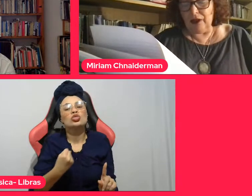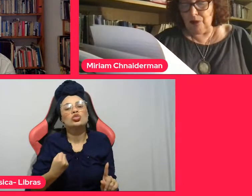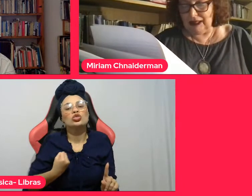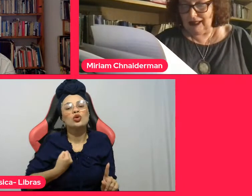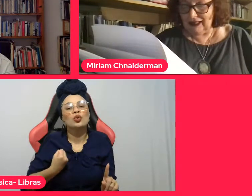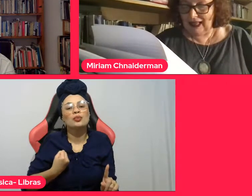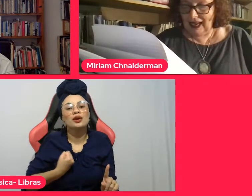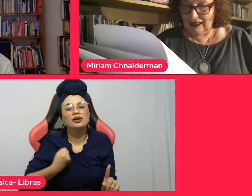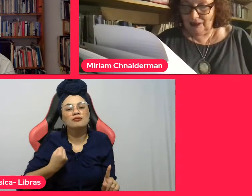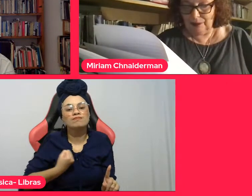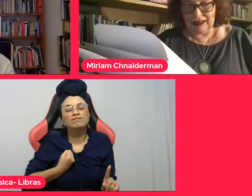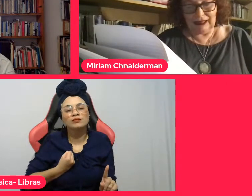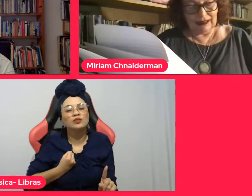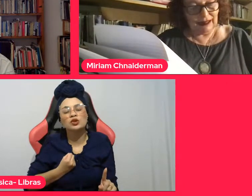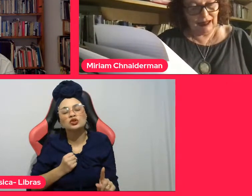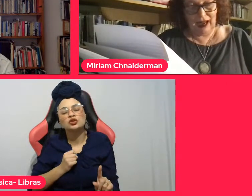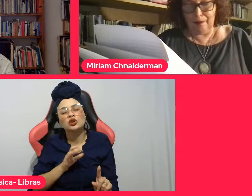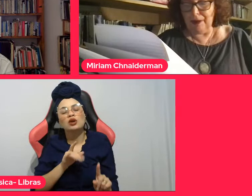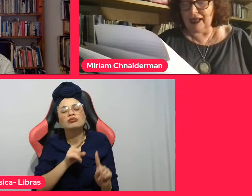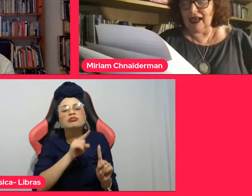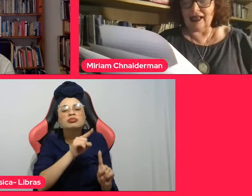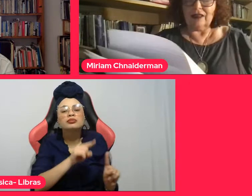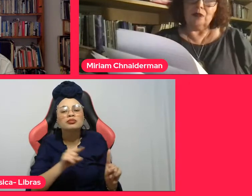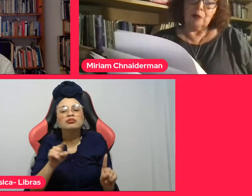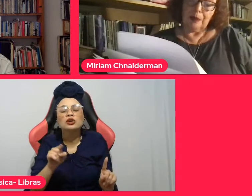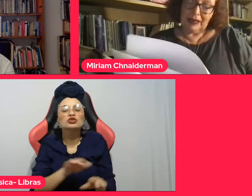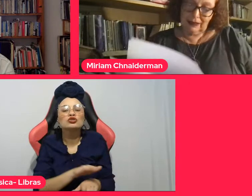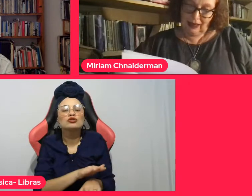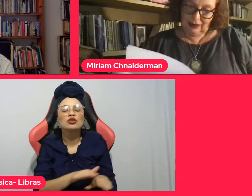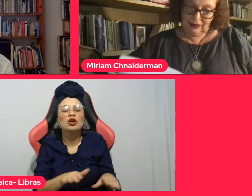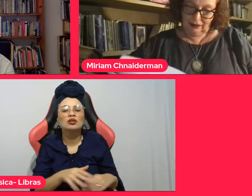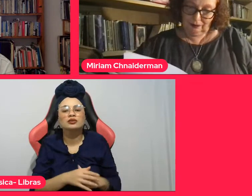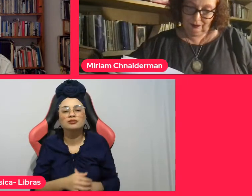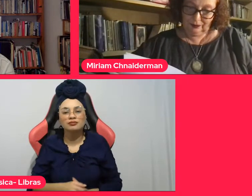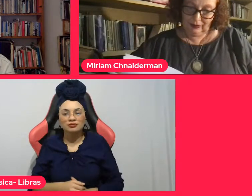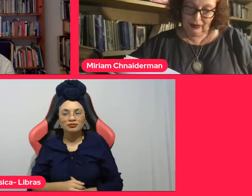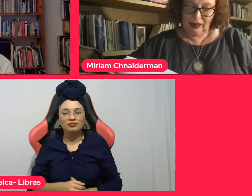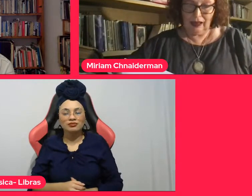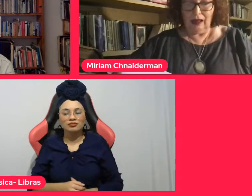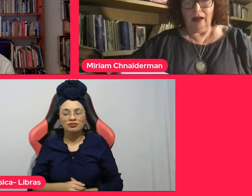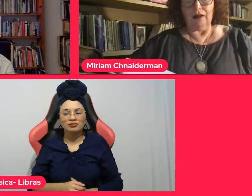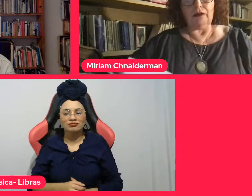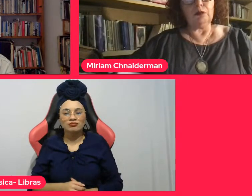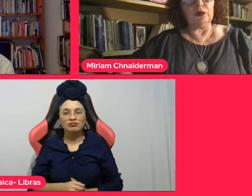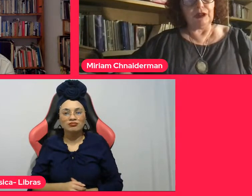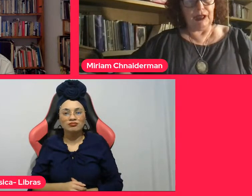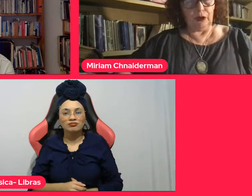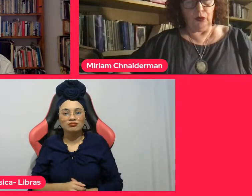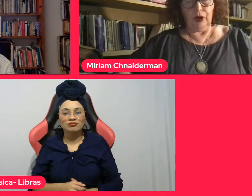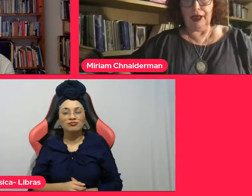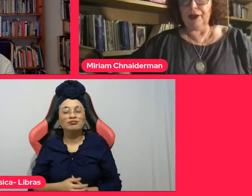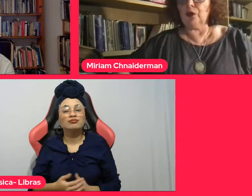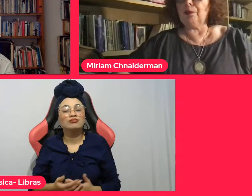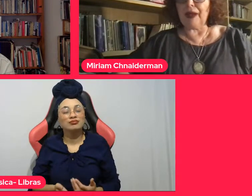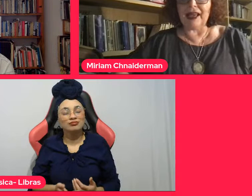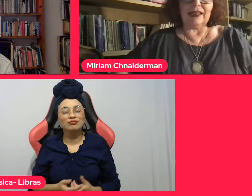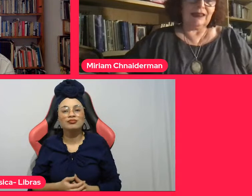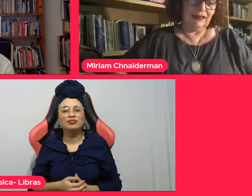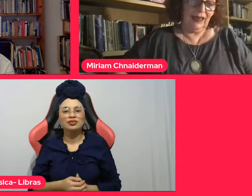Mapear uma cidade passa a ser apagada como paisagem. Um museu